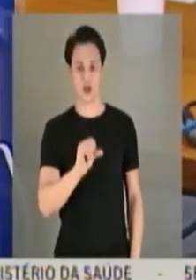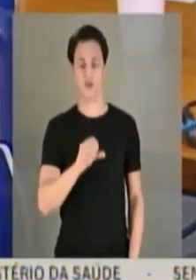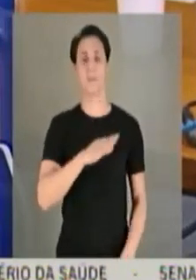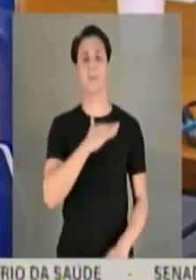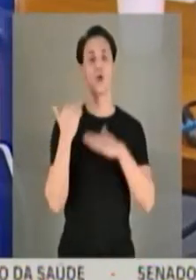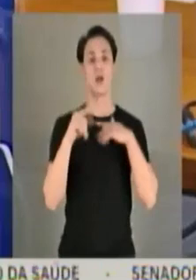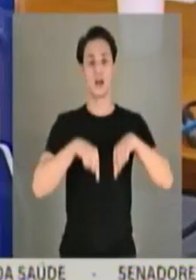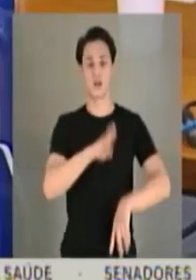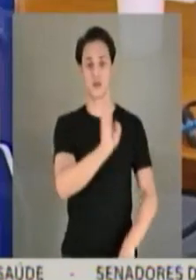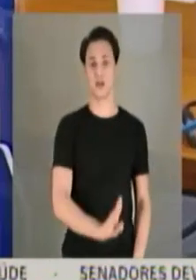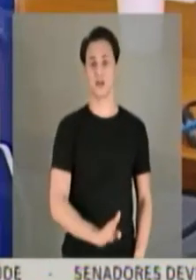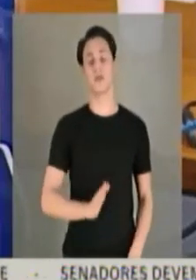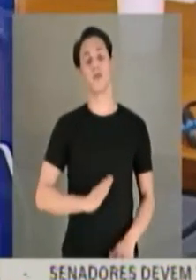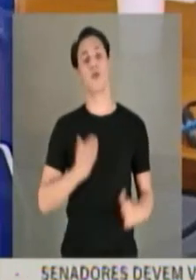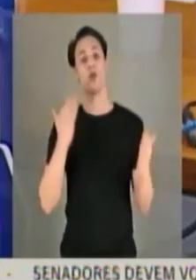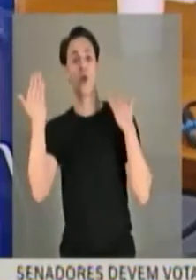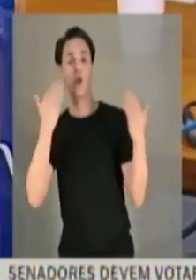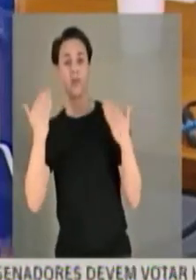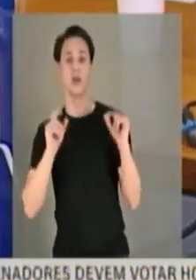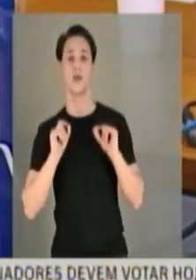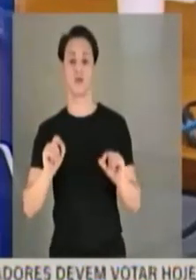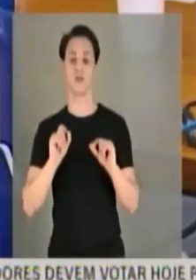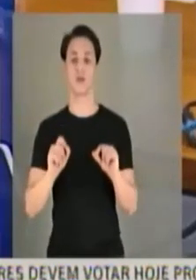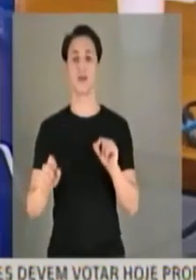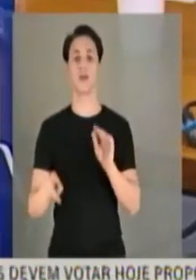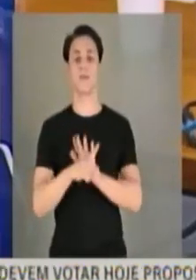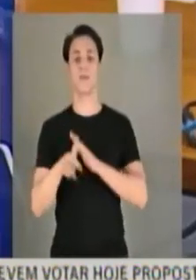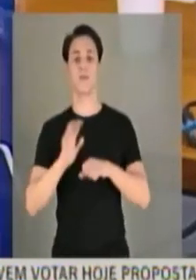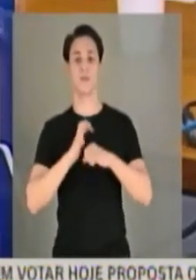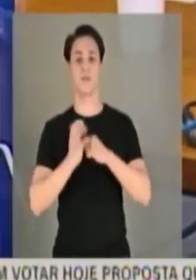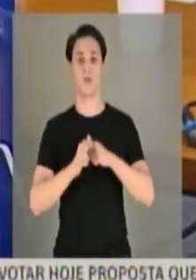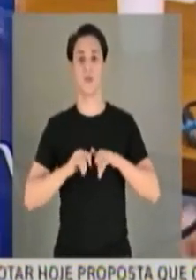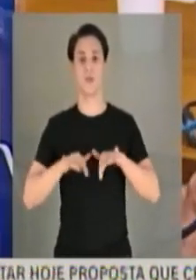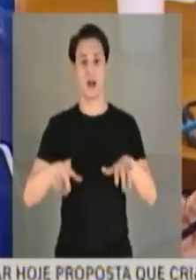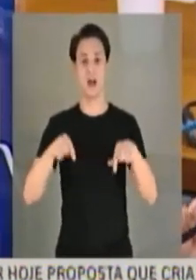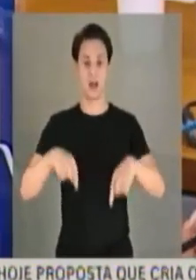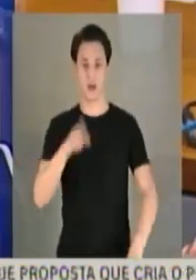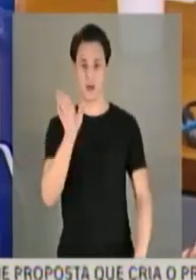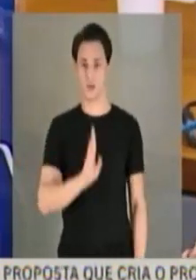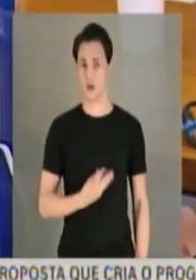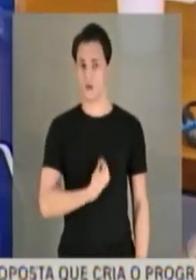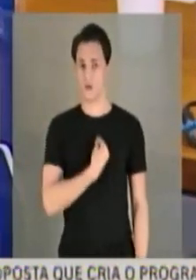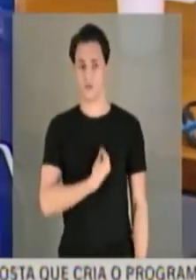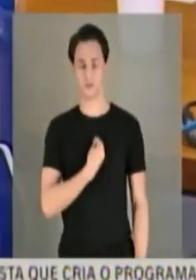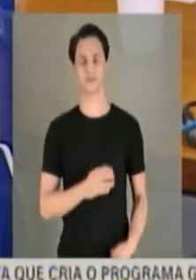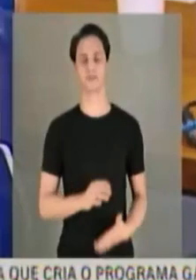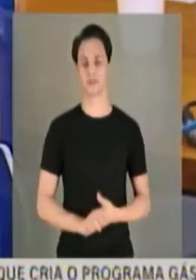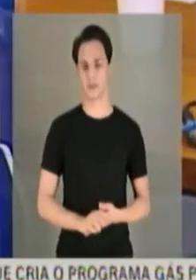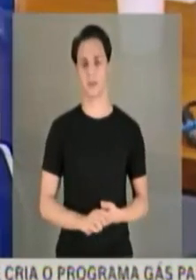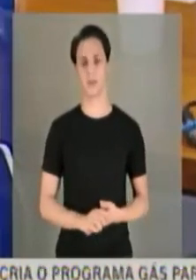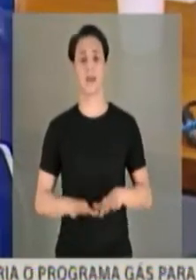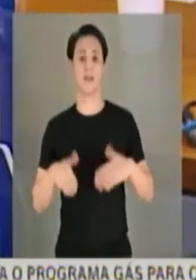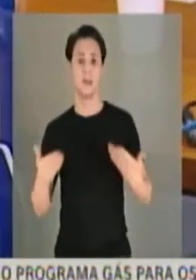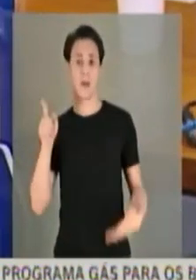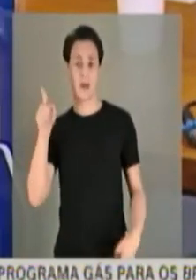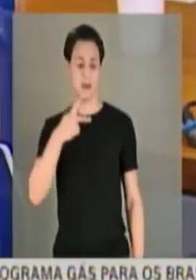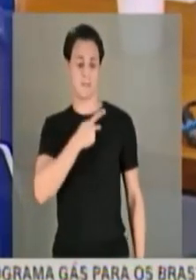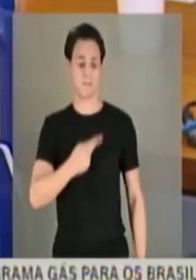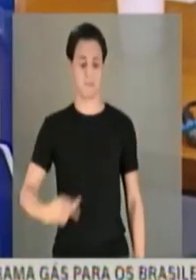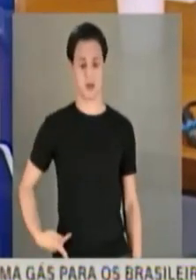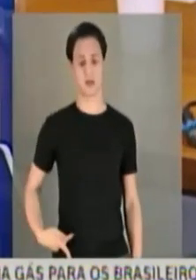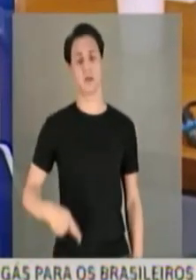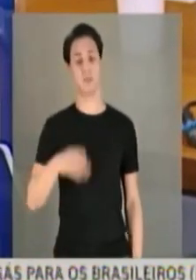a nascituros, ou seja, há vidas no Brasil e, com base nisso, o presidente se